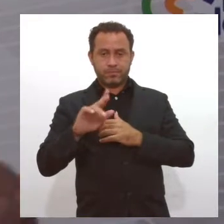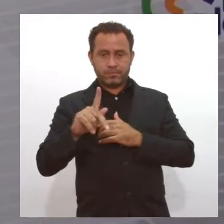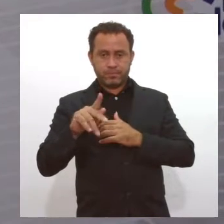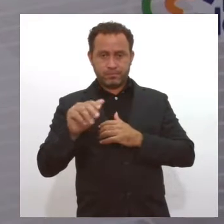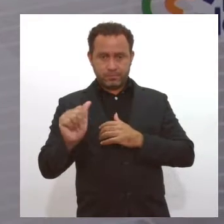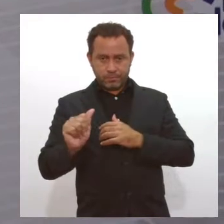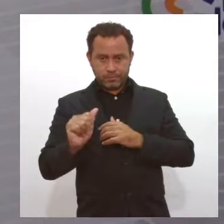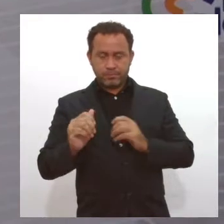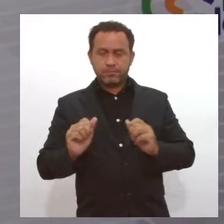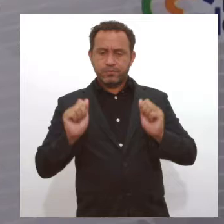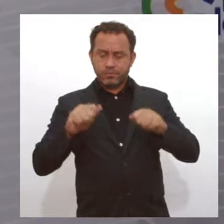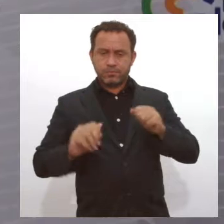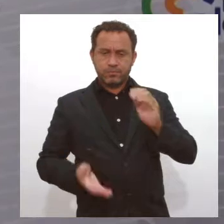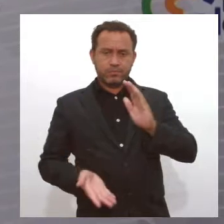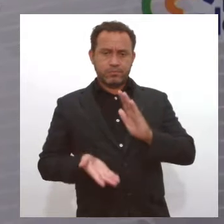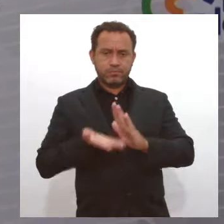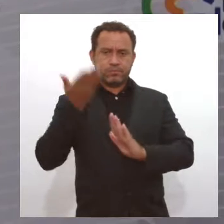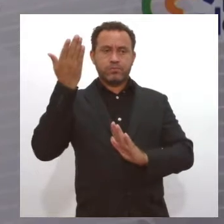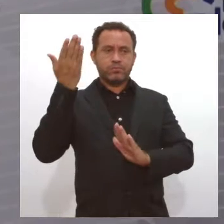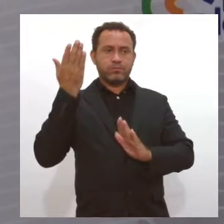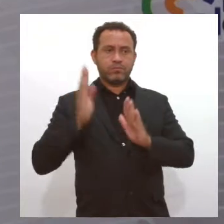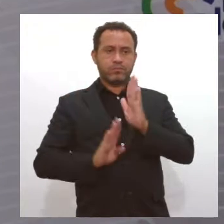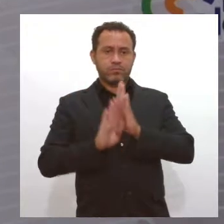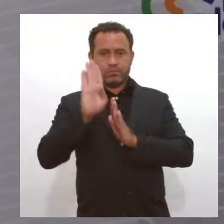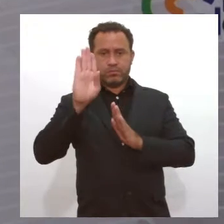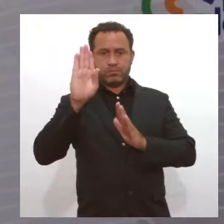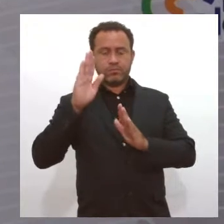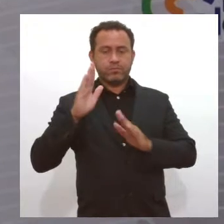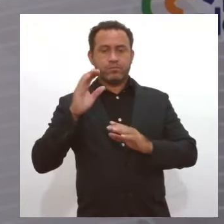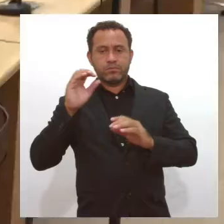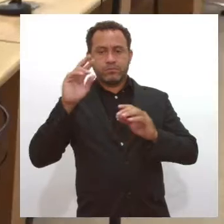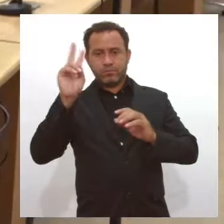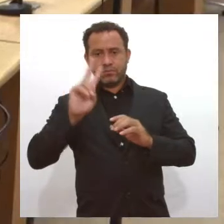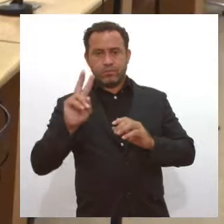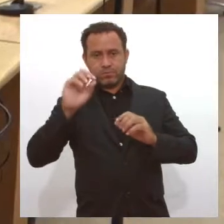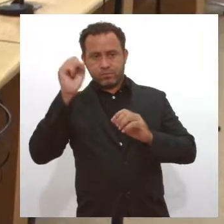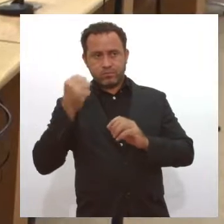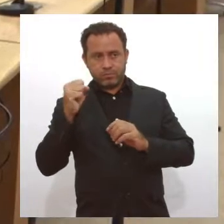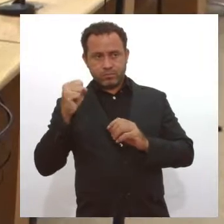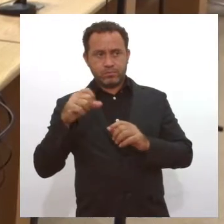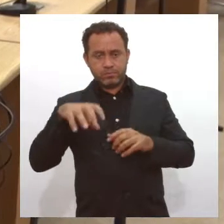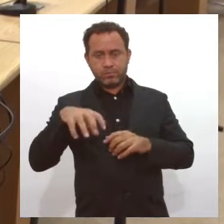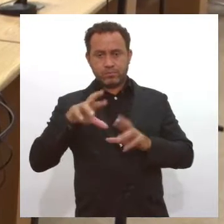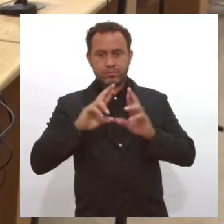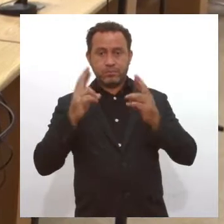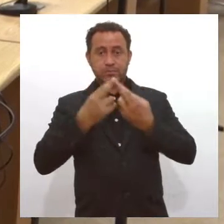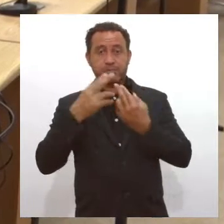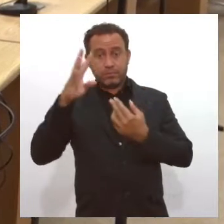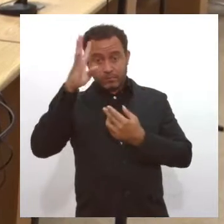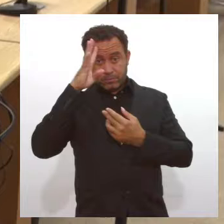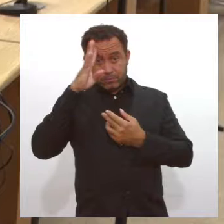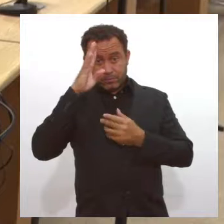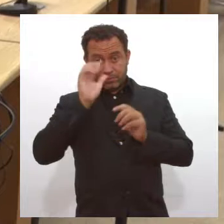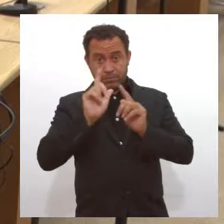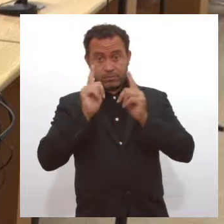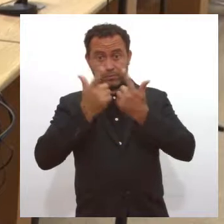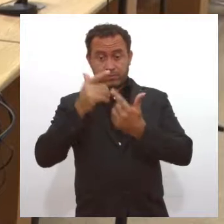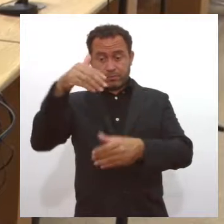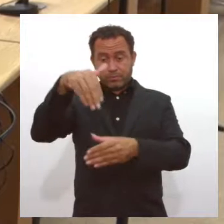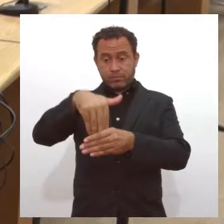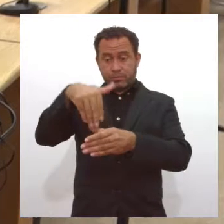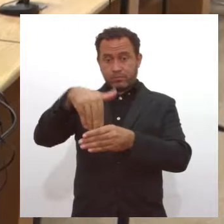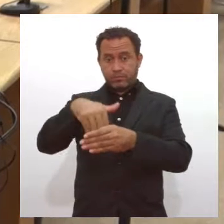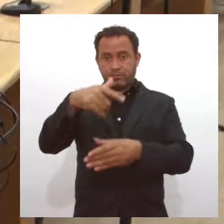podemos alavancar e melhorar o desempenho de Sergipe nesse setor. A sessão mista da quarta-feira na Lese foi de votações.